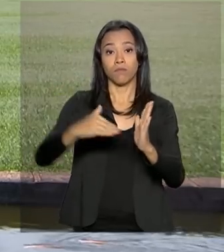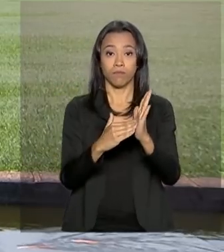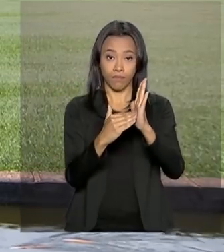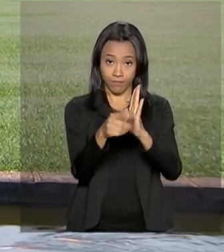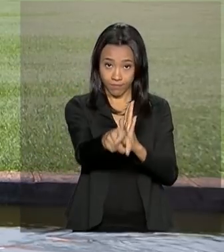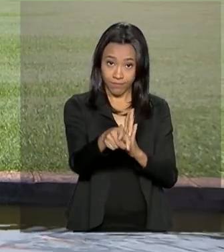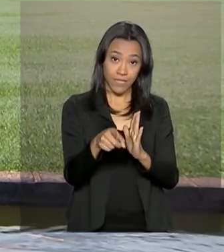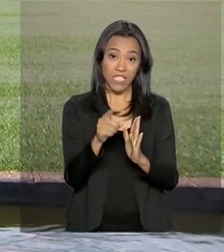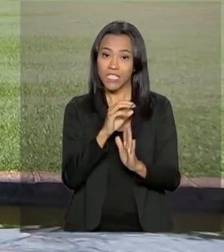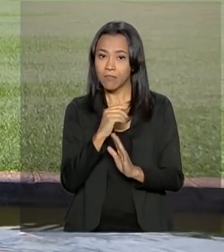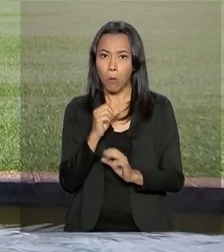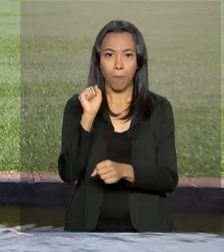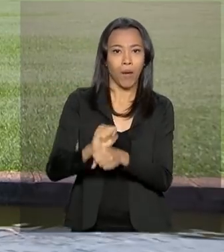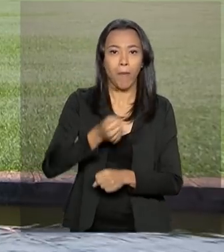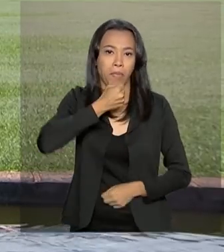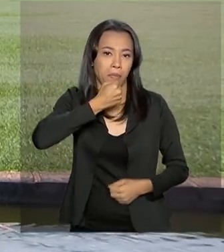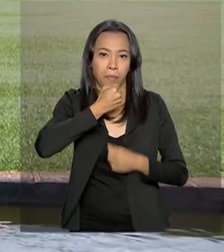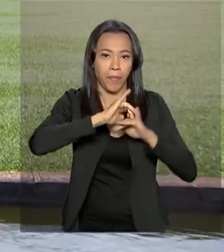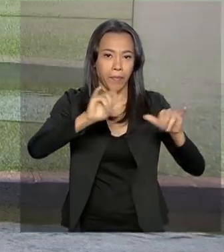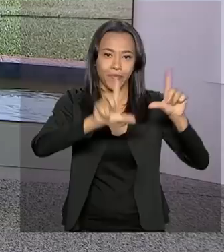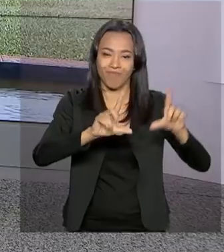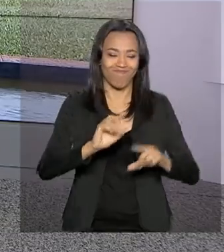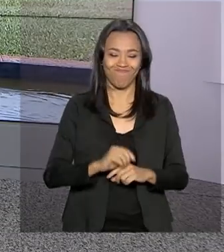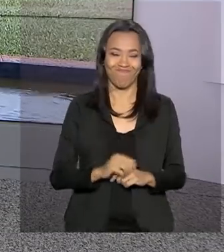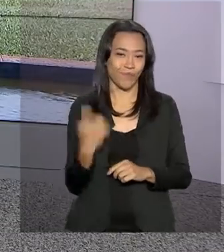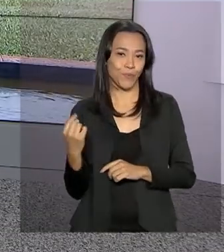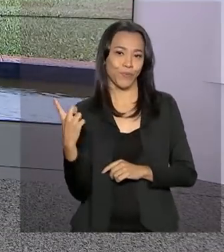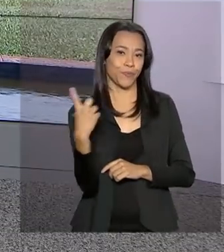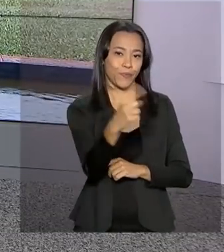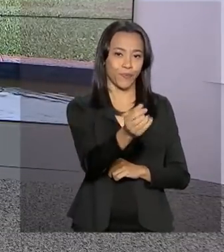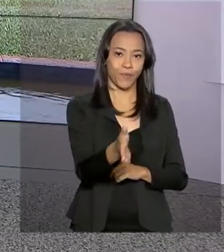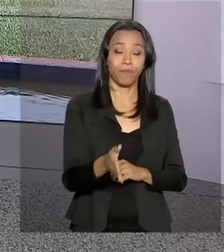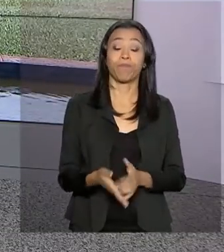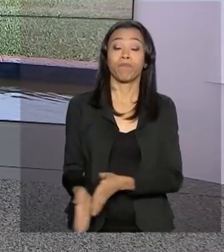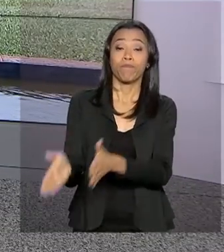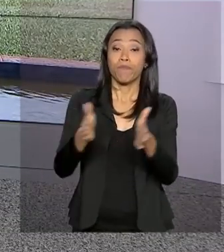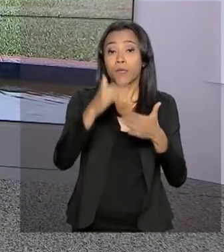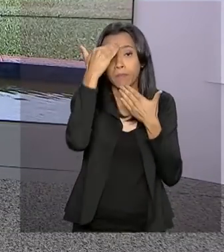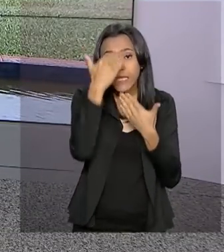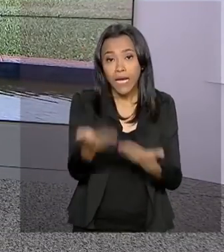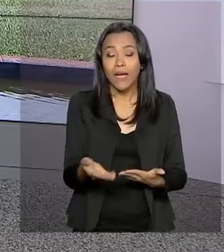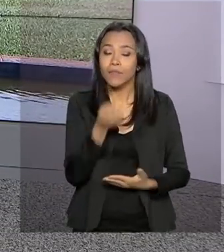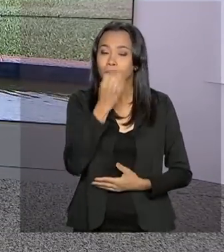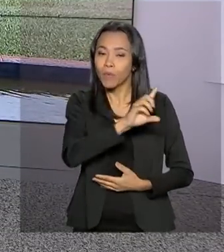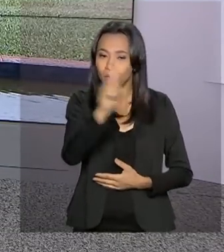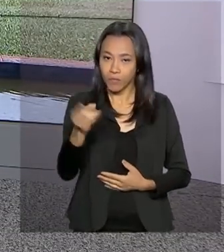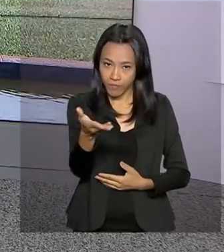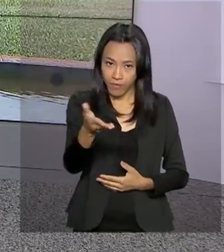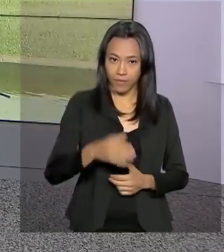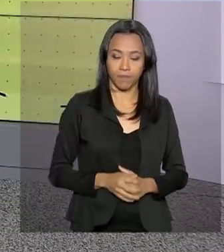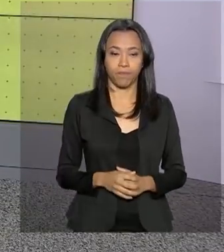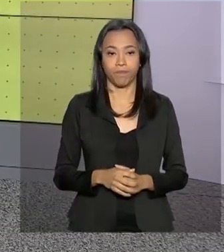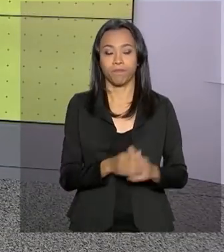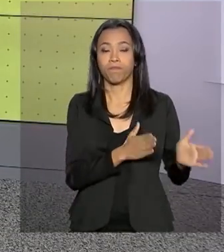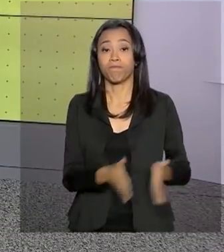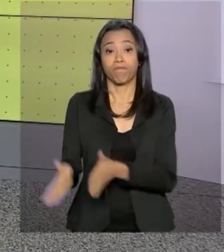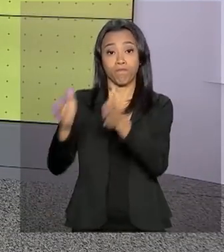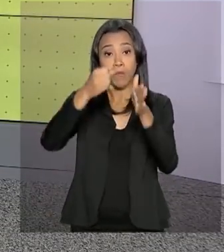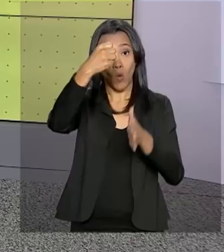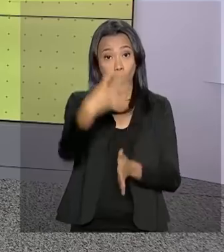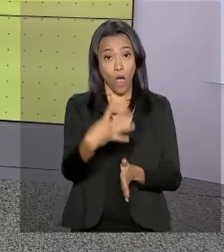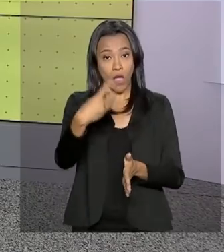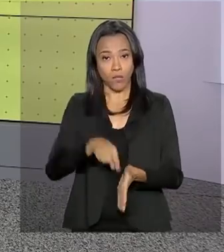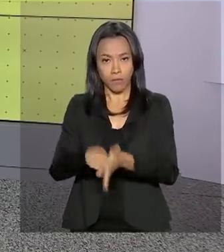nenhum deles parou para conversar com a imprensa. Roberto? Tá certo, Luana. Obrigado pelas informações. Um bom dia para você. O